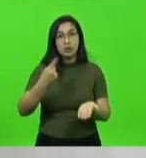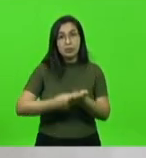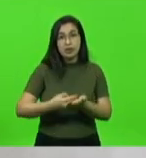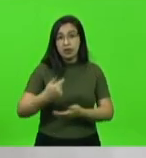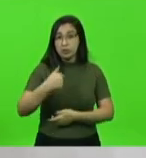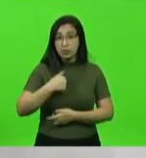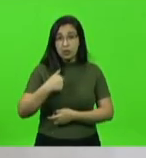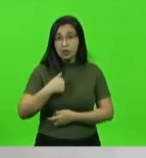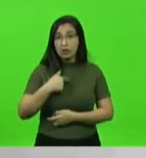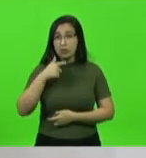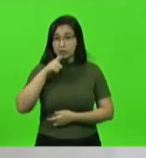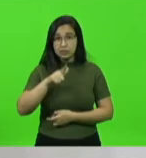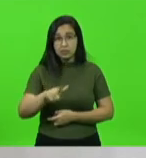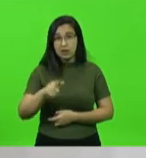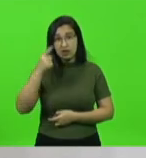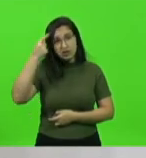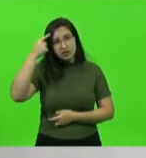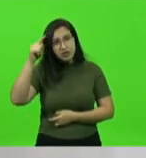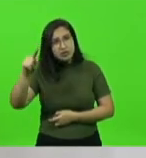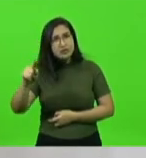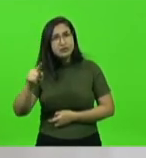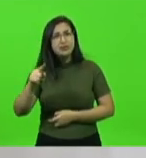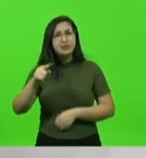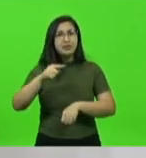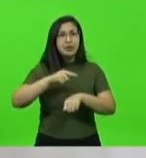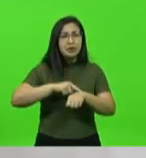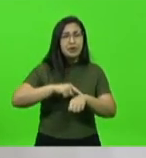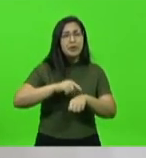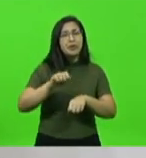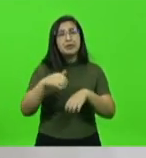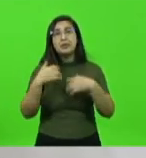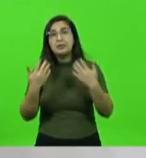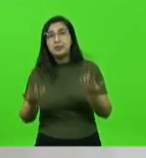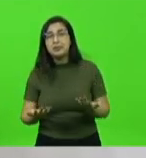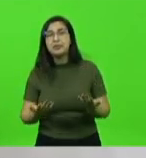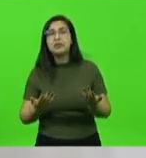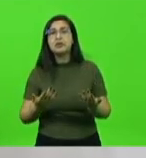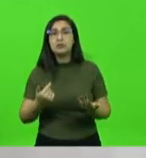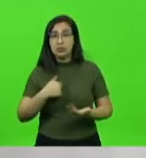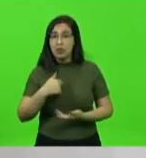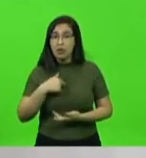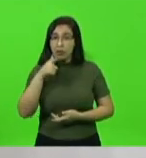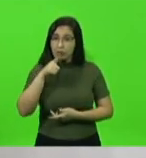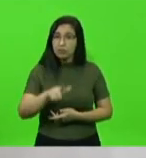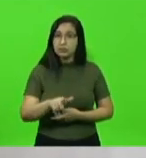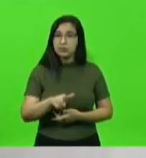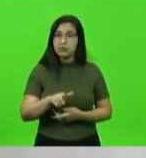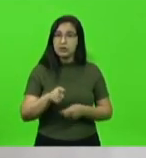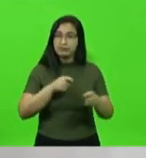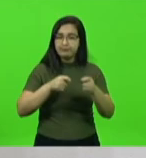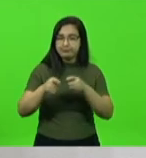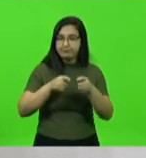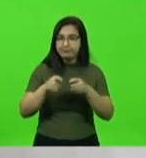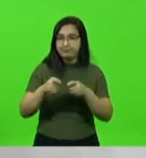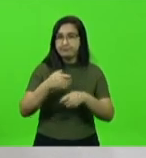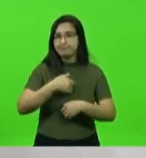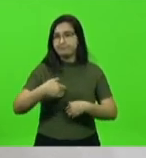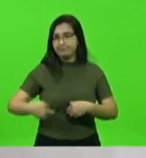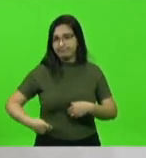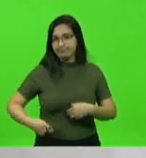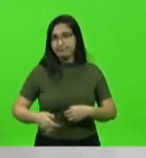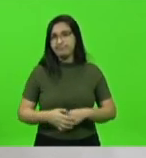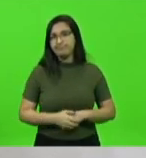oportunizei as categorias para que iniciasse as negociações com o governo. E aqui